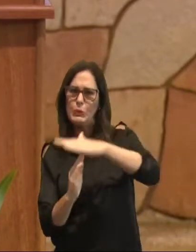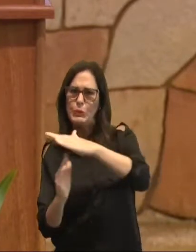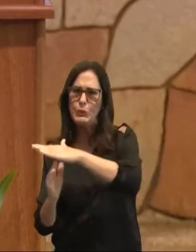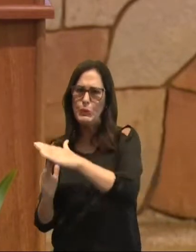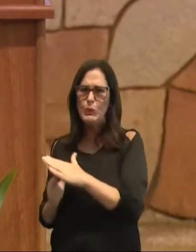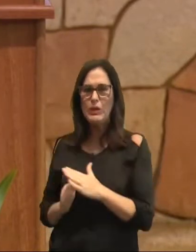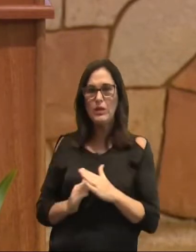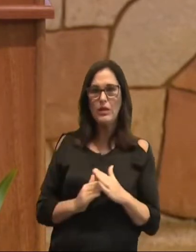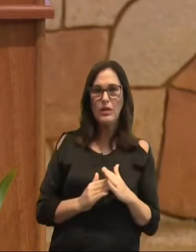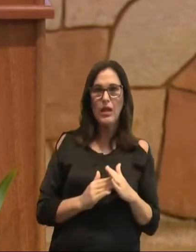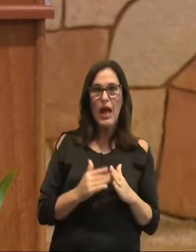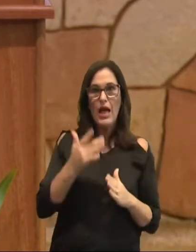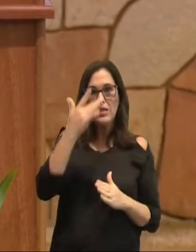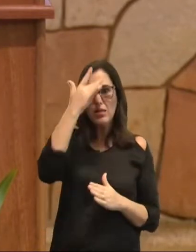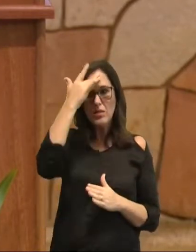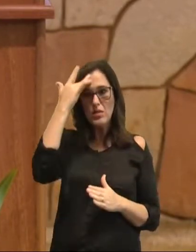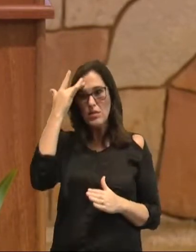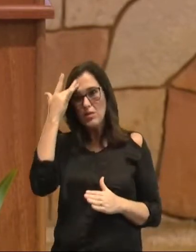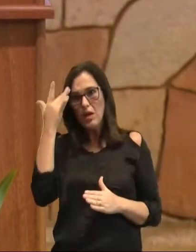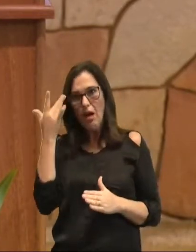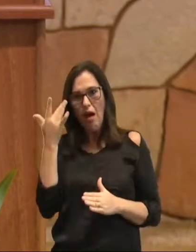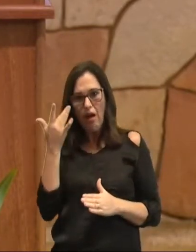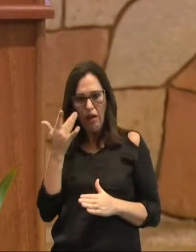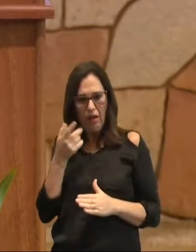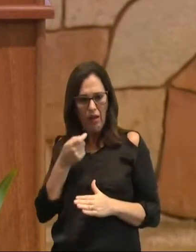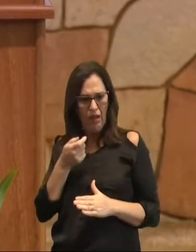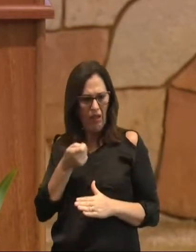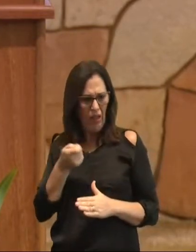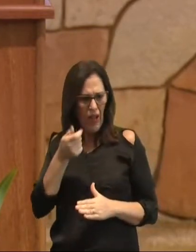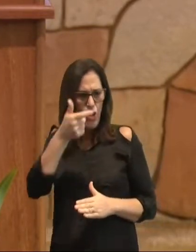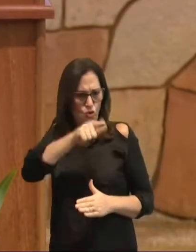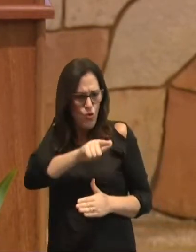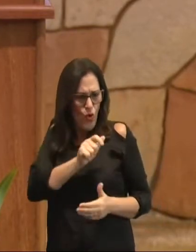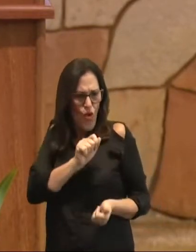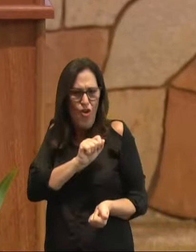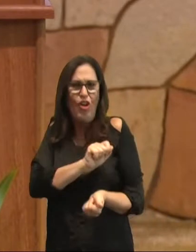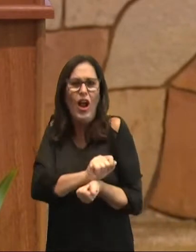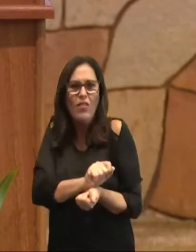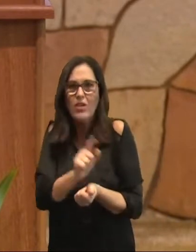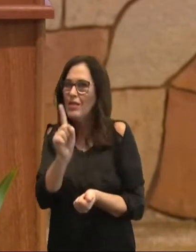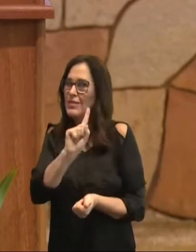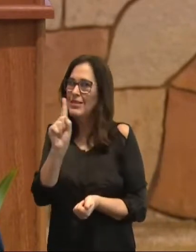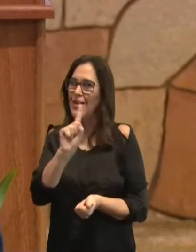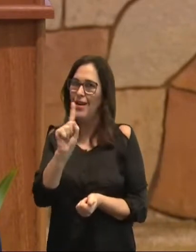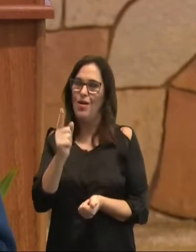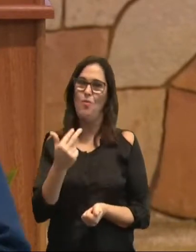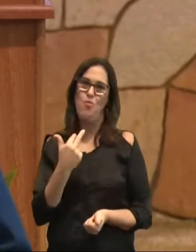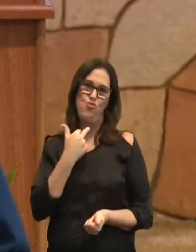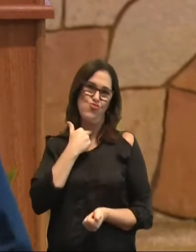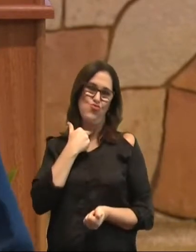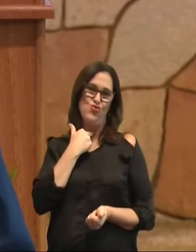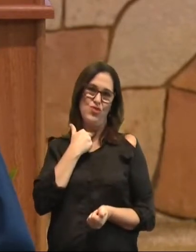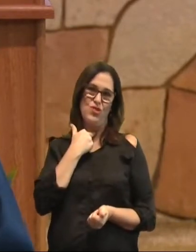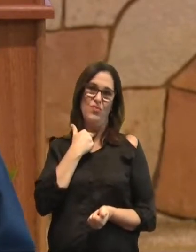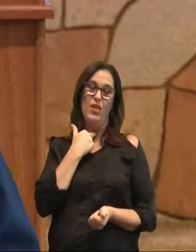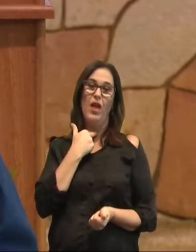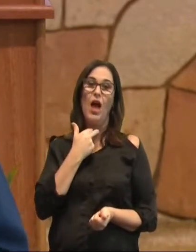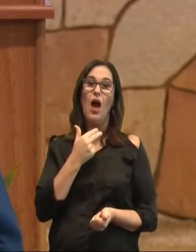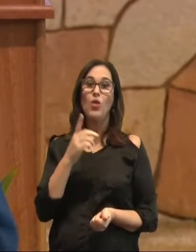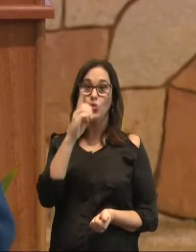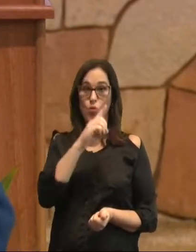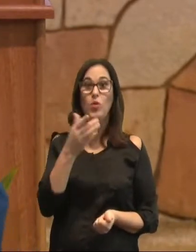que estavam tentando de novo escravizá-los. Nós vimos na aula passada com o pastor Renato